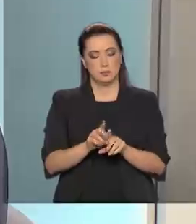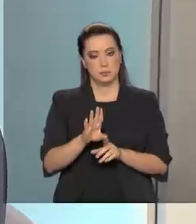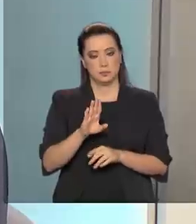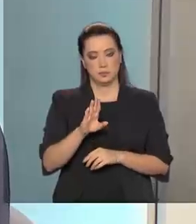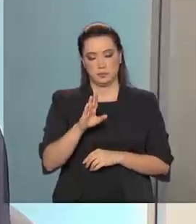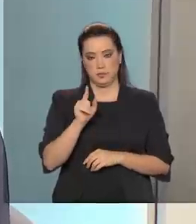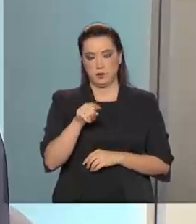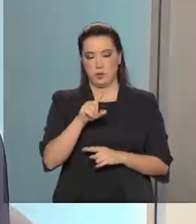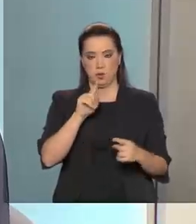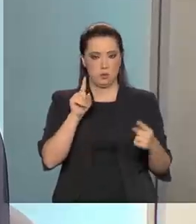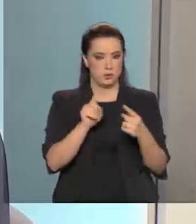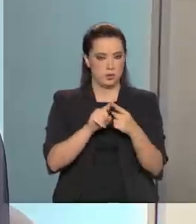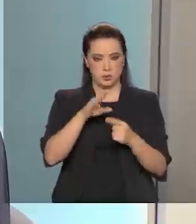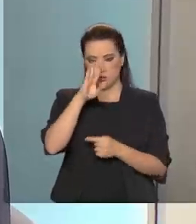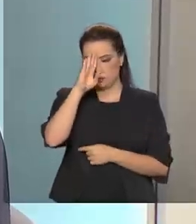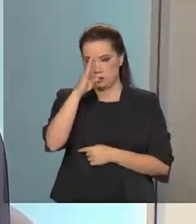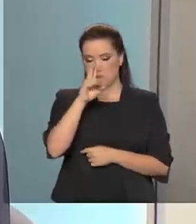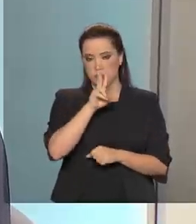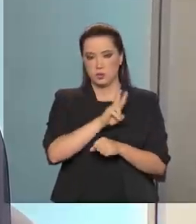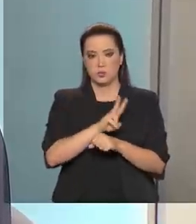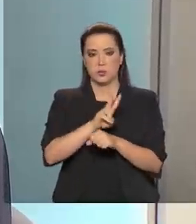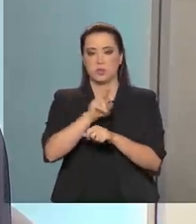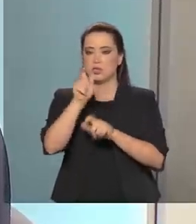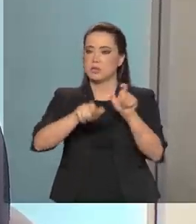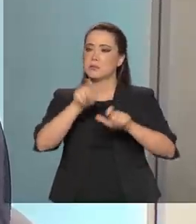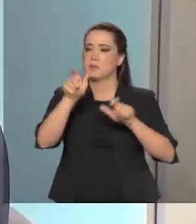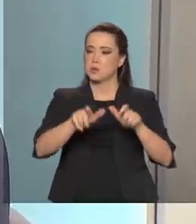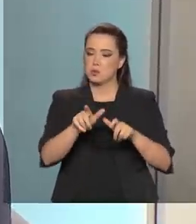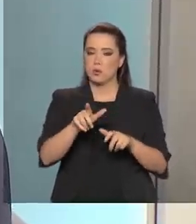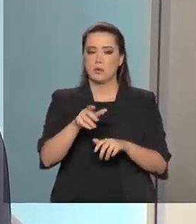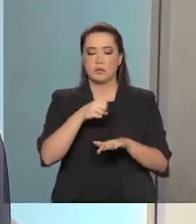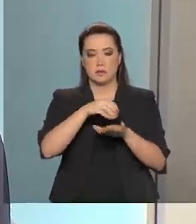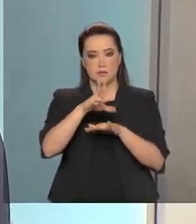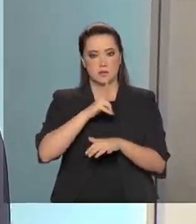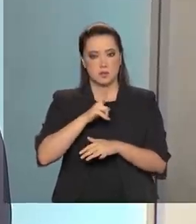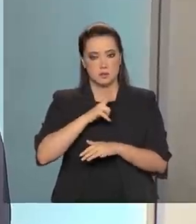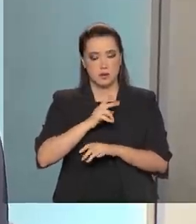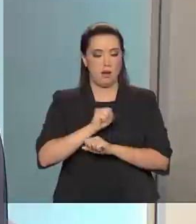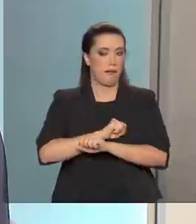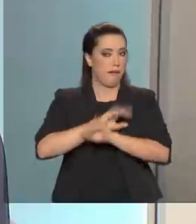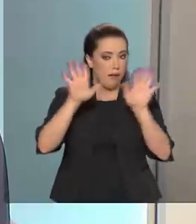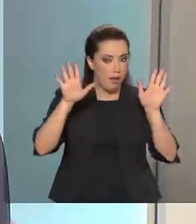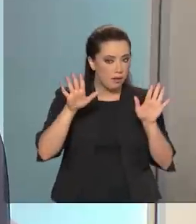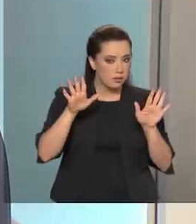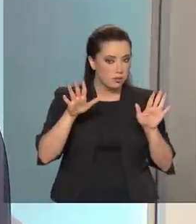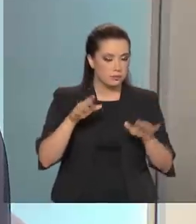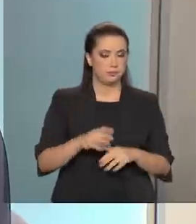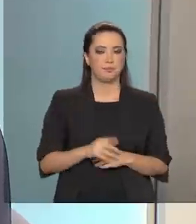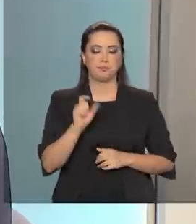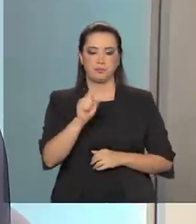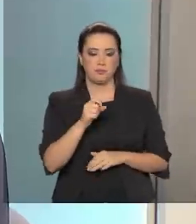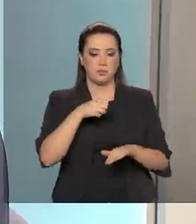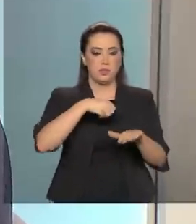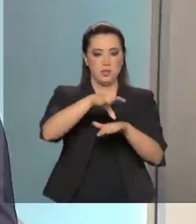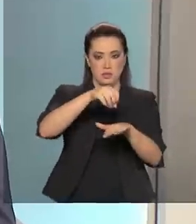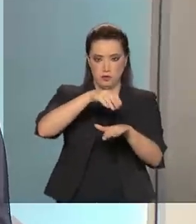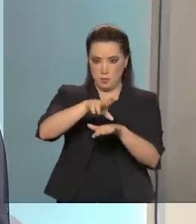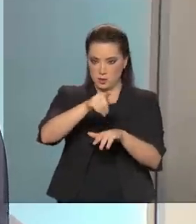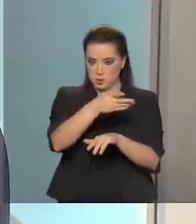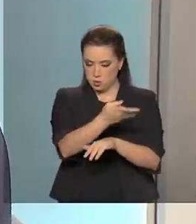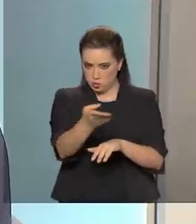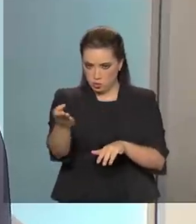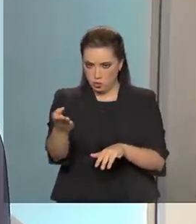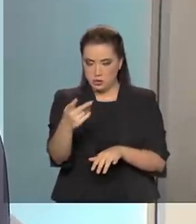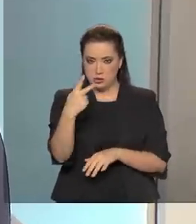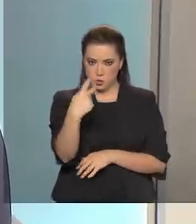a finalidade principal de proteger o titular. Eu quero deixar bem claro que os dados para o nosso titular, os